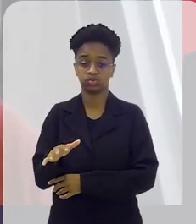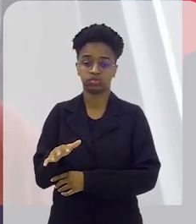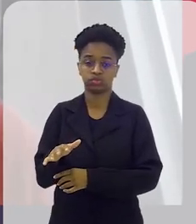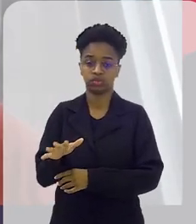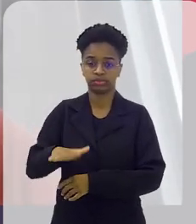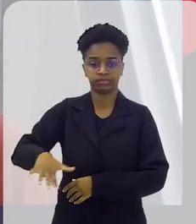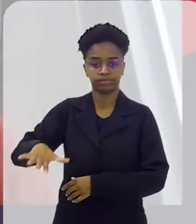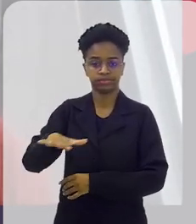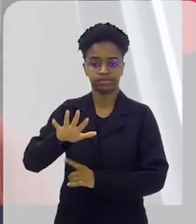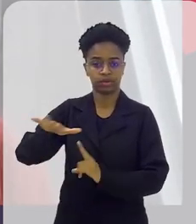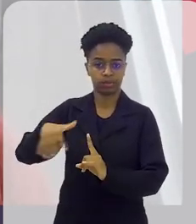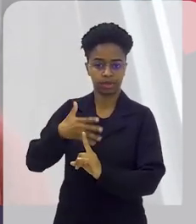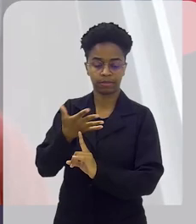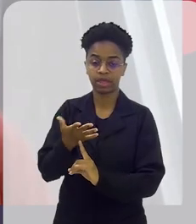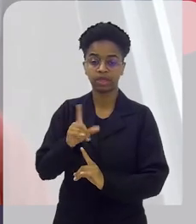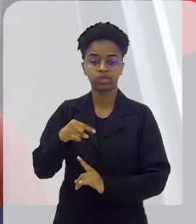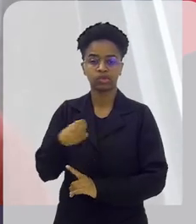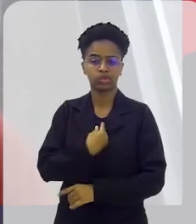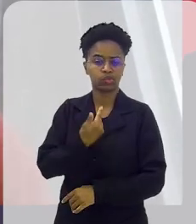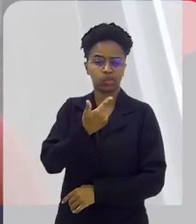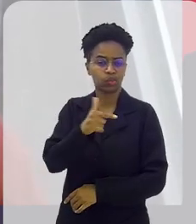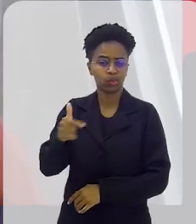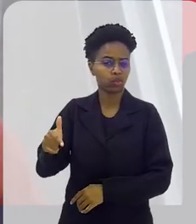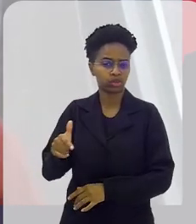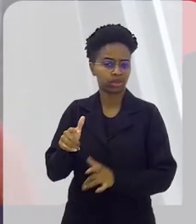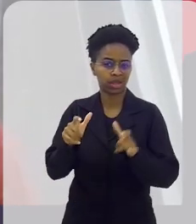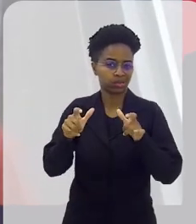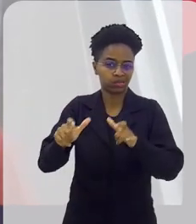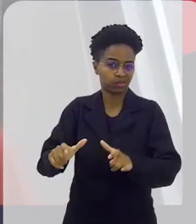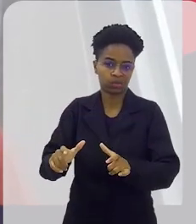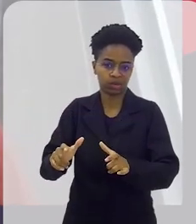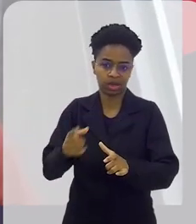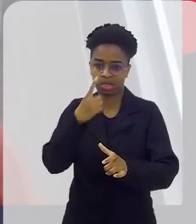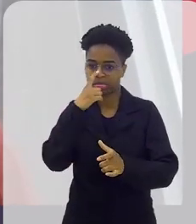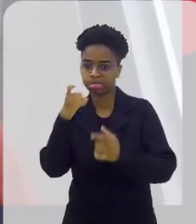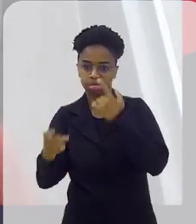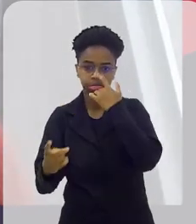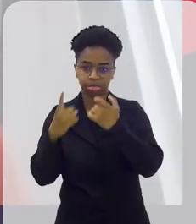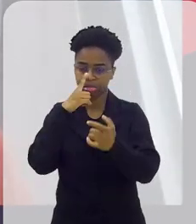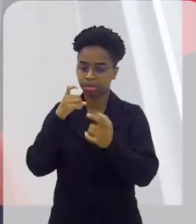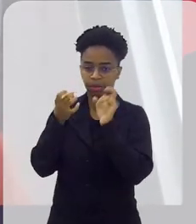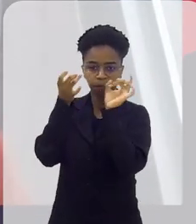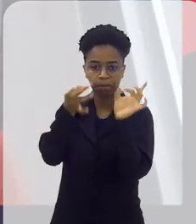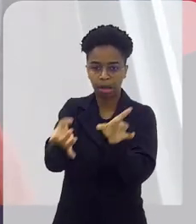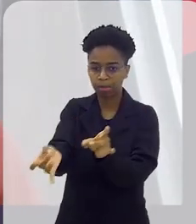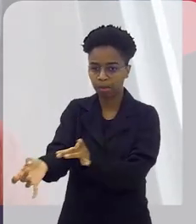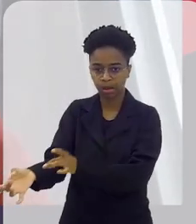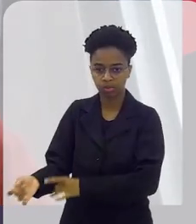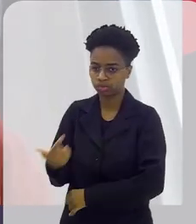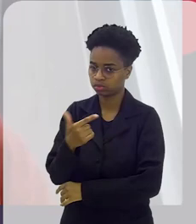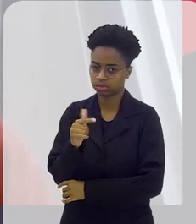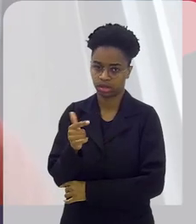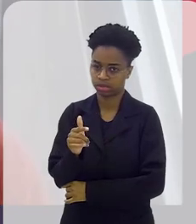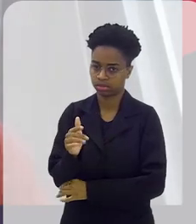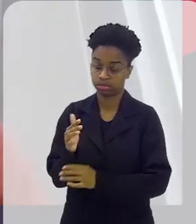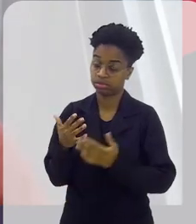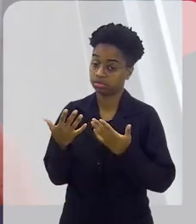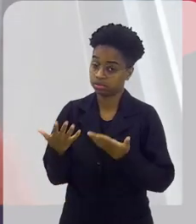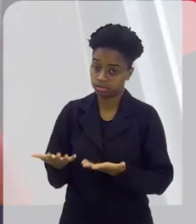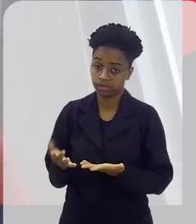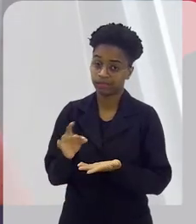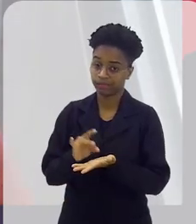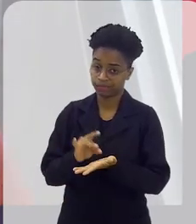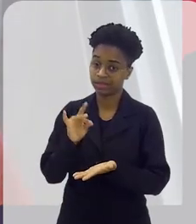colocado no meio ambiente. Nós não temos muito mais espaço para o pano, com descarte. Então,